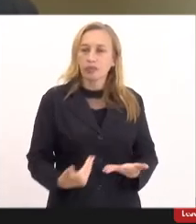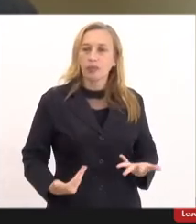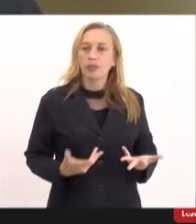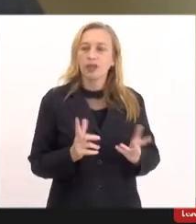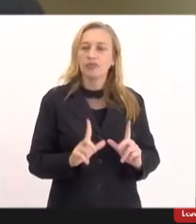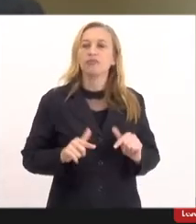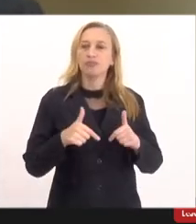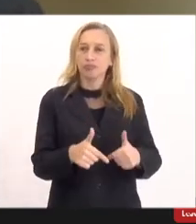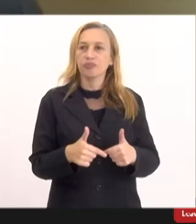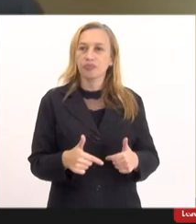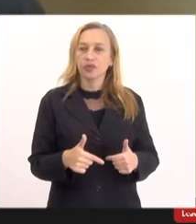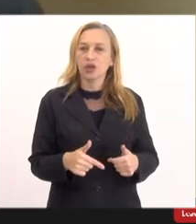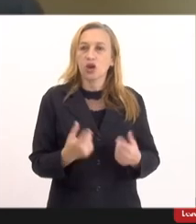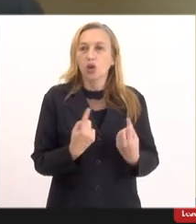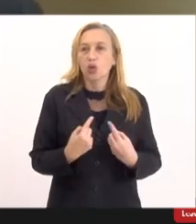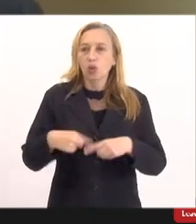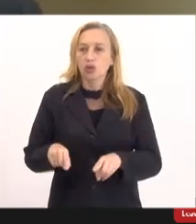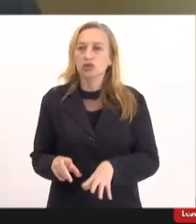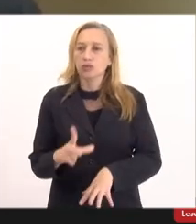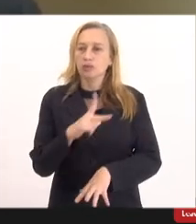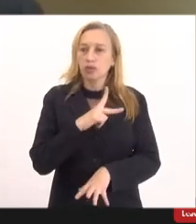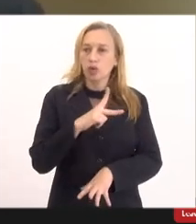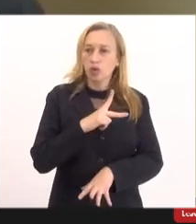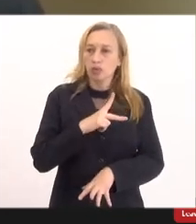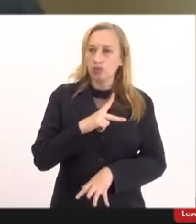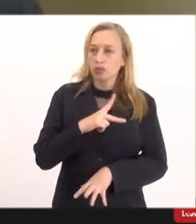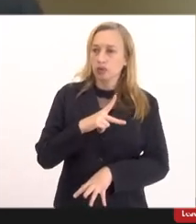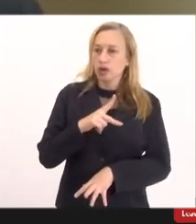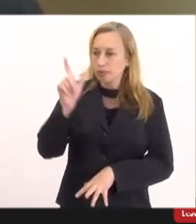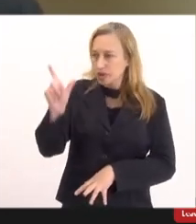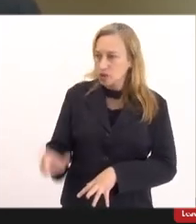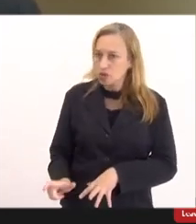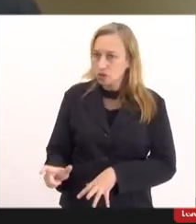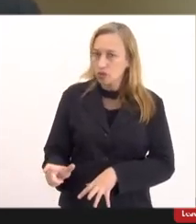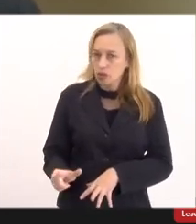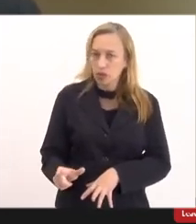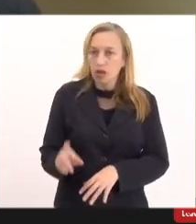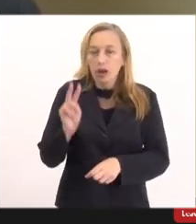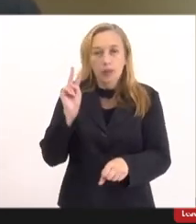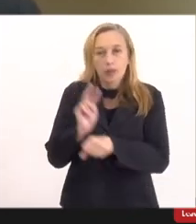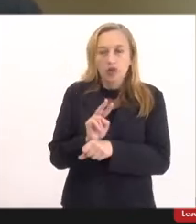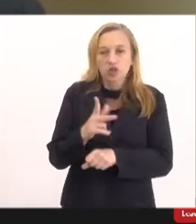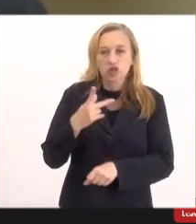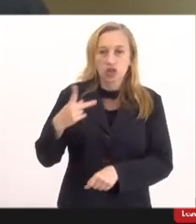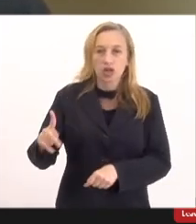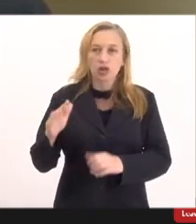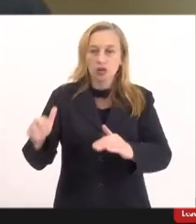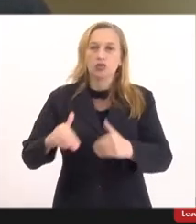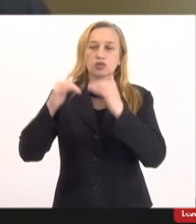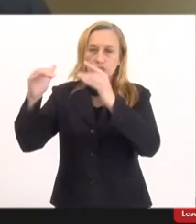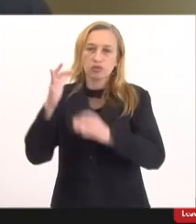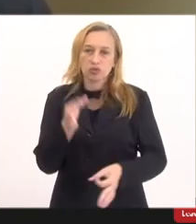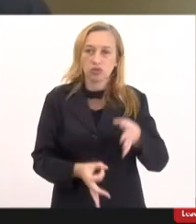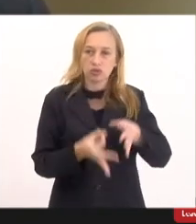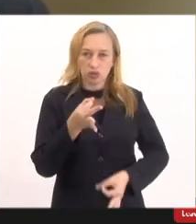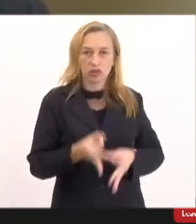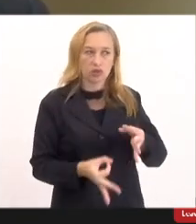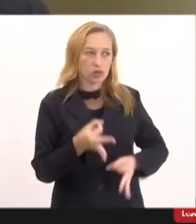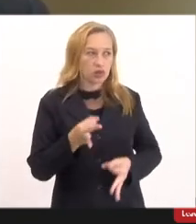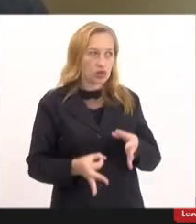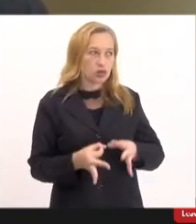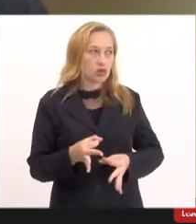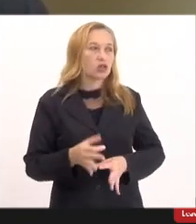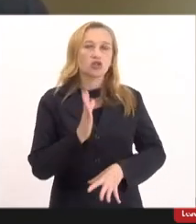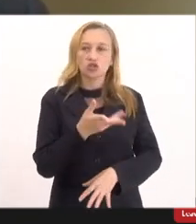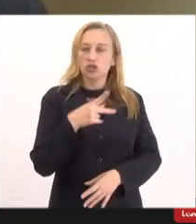agir inclusive contra a própria vontade do indivíduo para lhe proteger é isso que disse o Supremo no precedente que eu